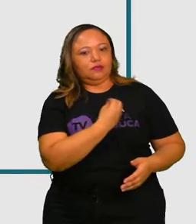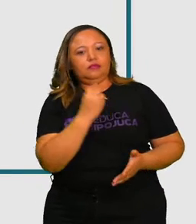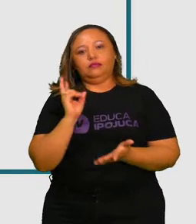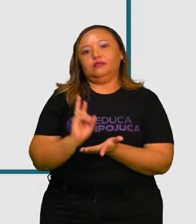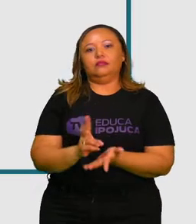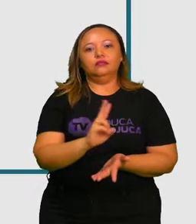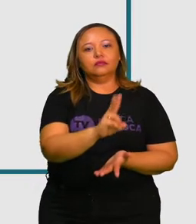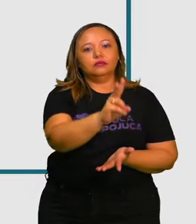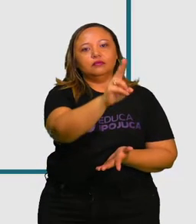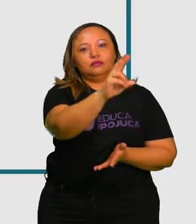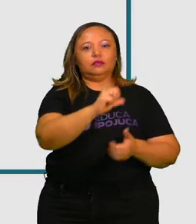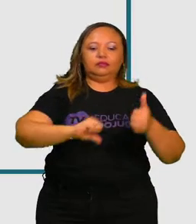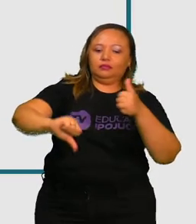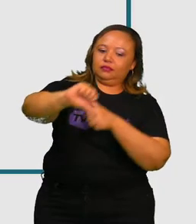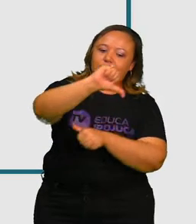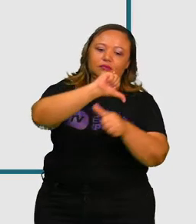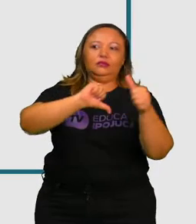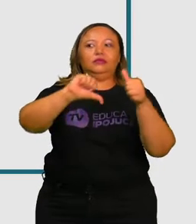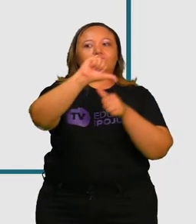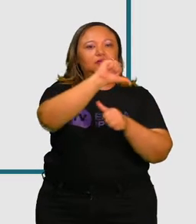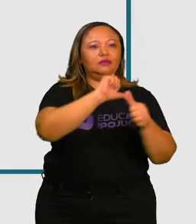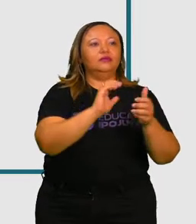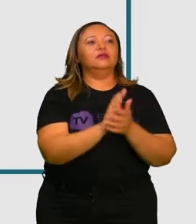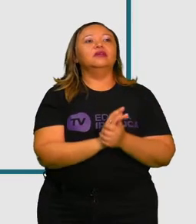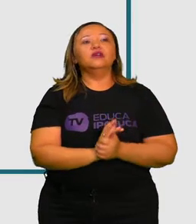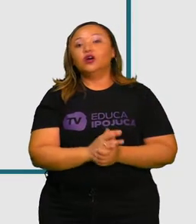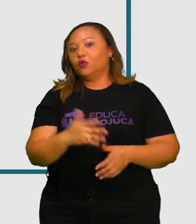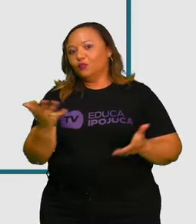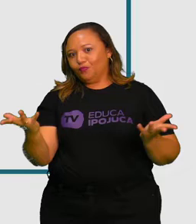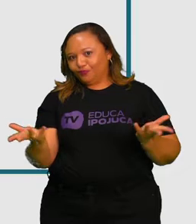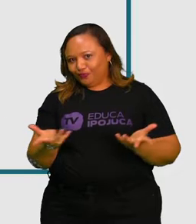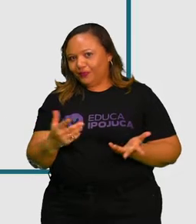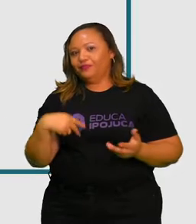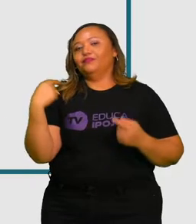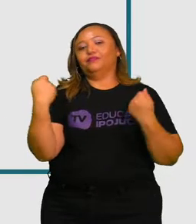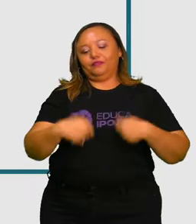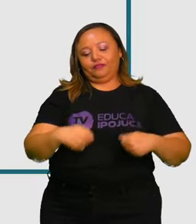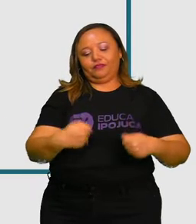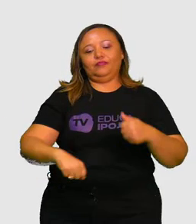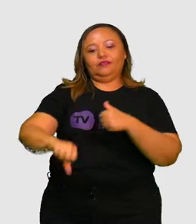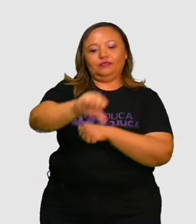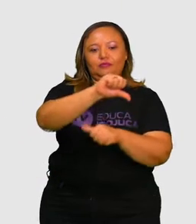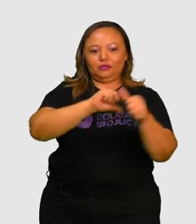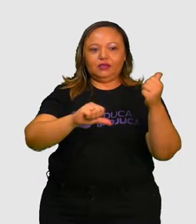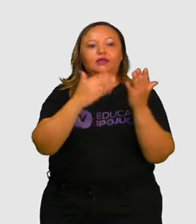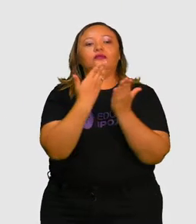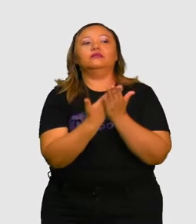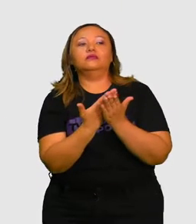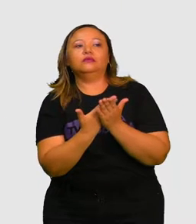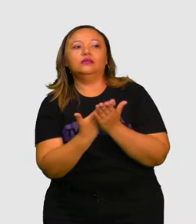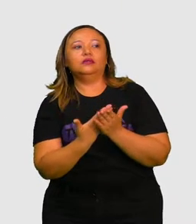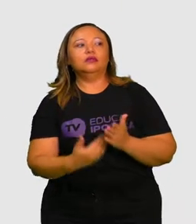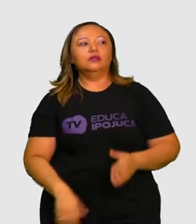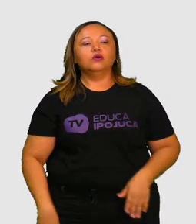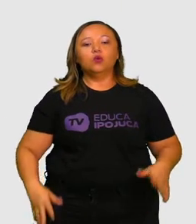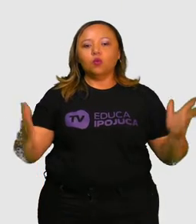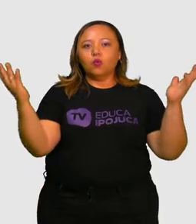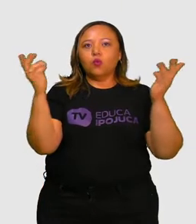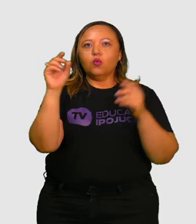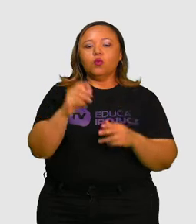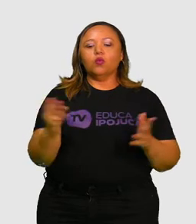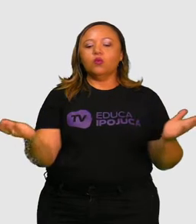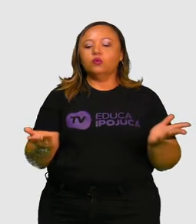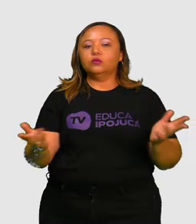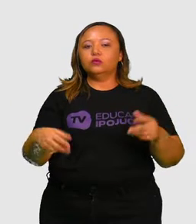silenciosas metamorfoses. Então vamos nos transformar com mais uma aula. O que temos para hoje?